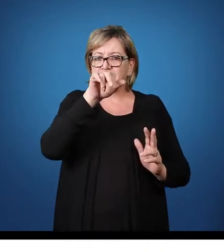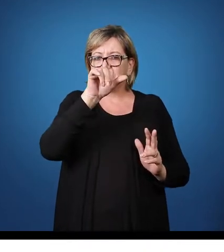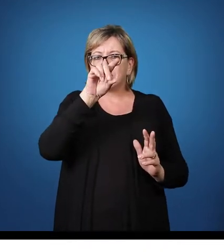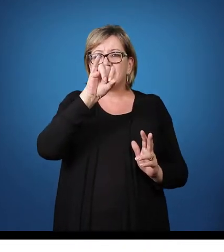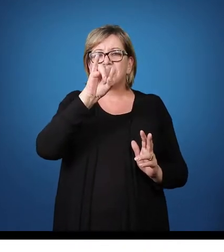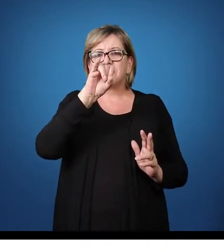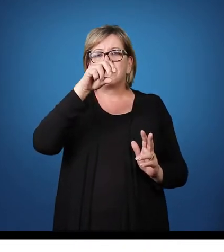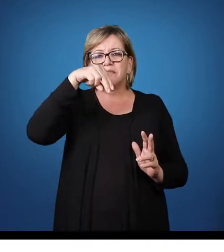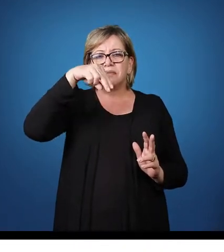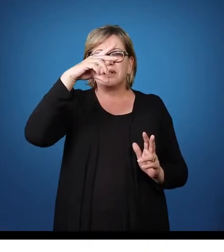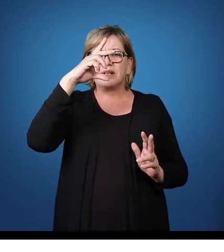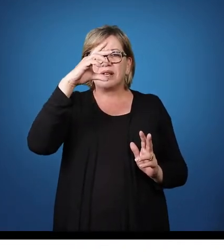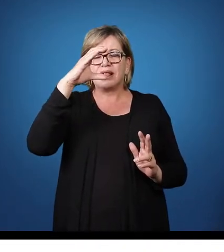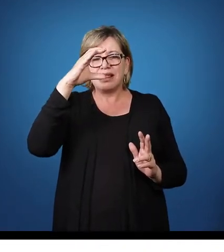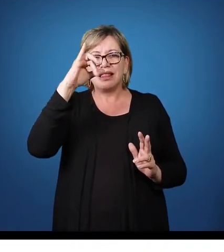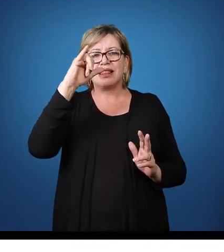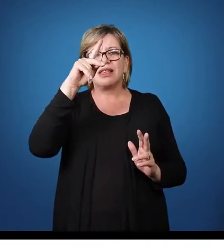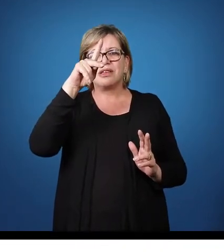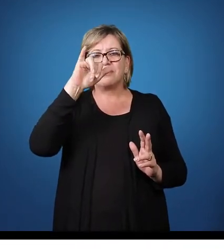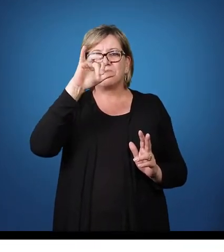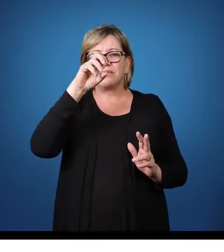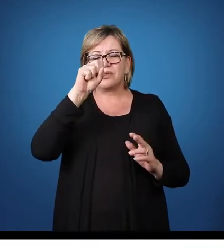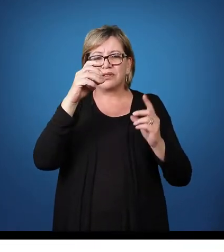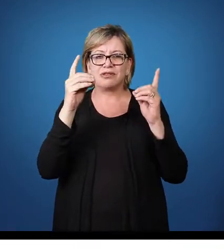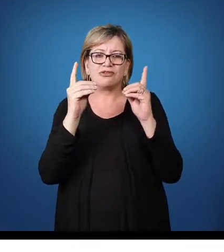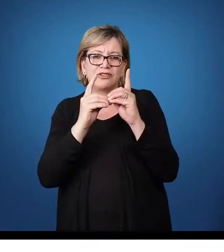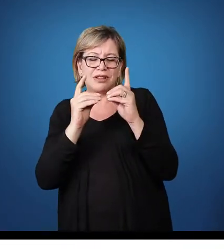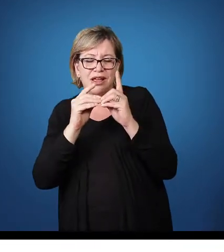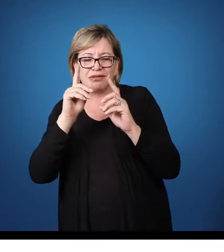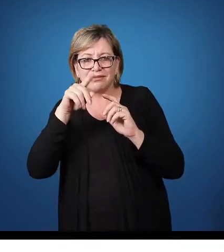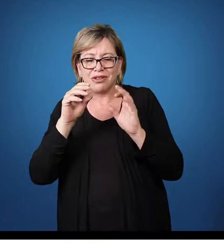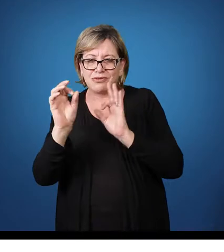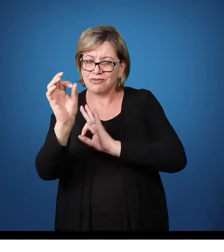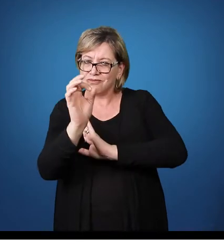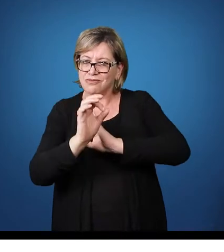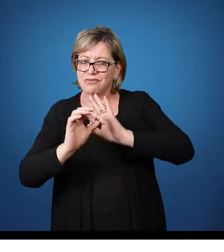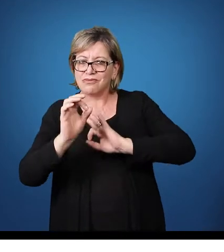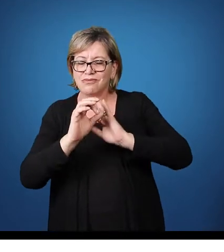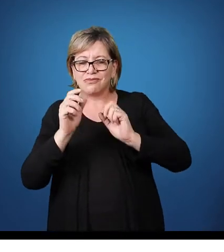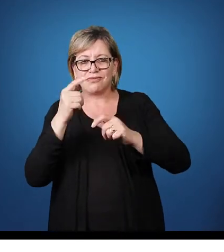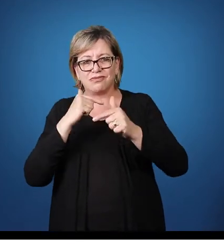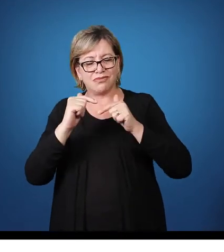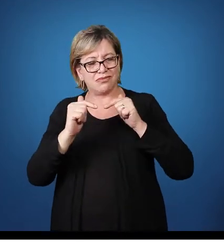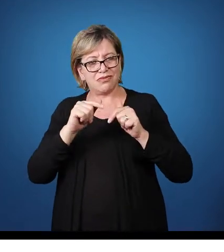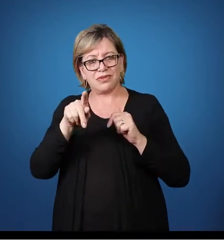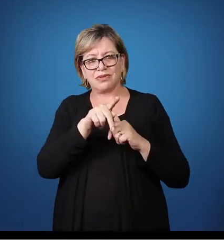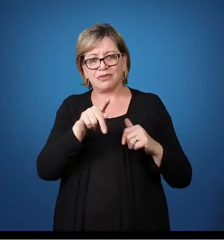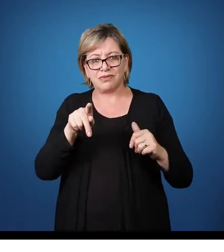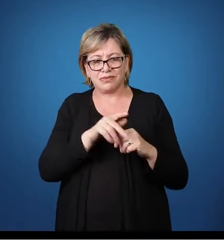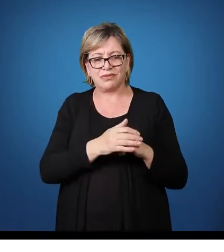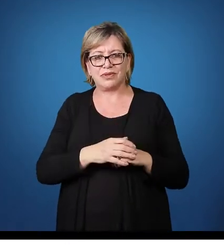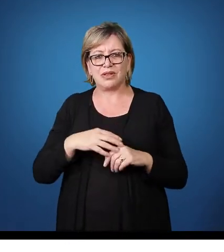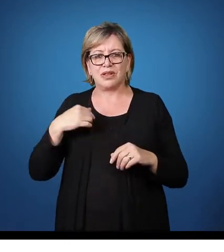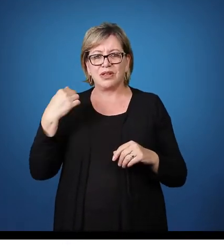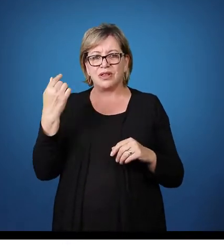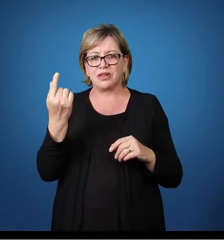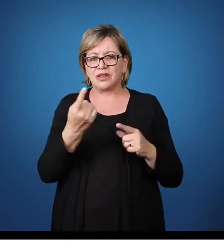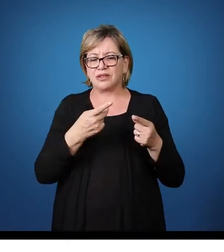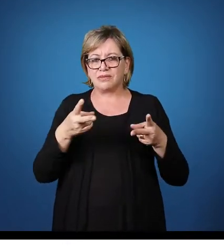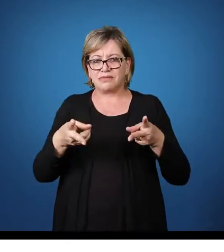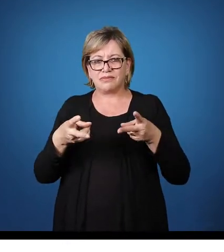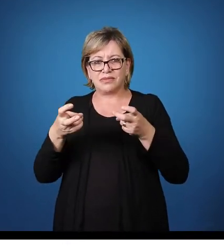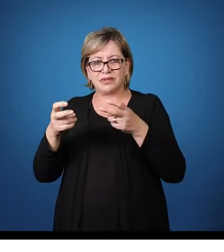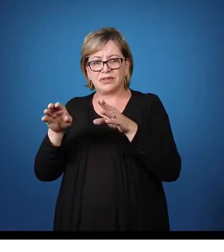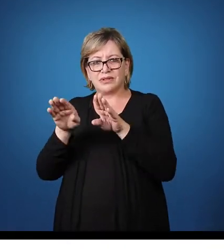princípios didáticos, eles são orientadores da prática do professor Nós vimos também, através dos nossos